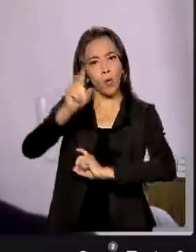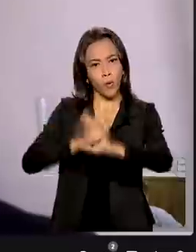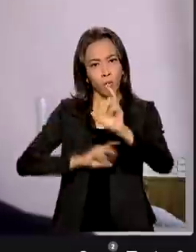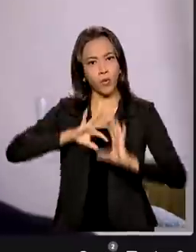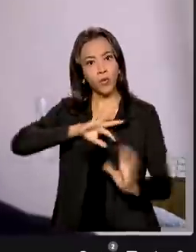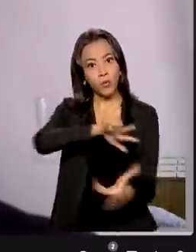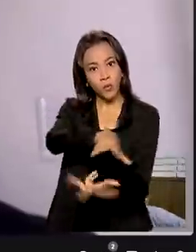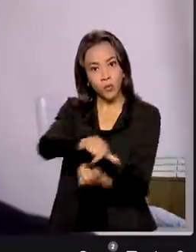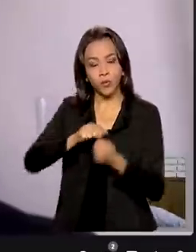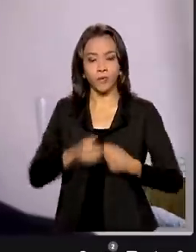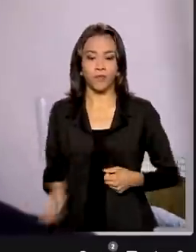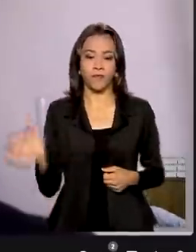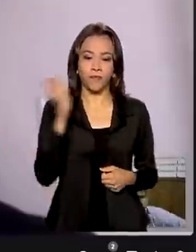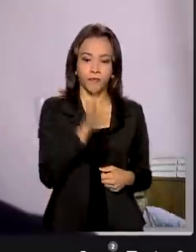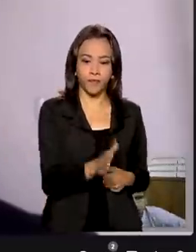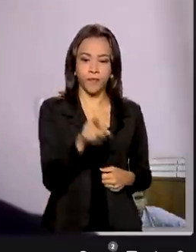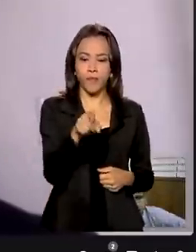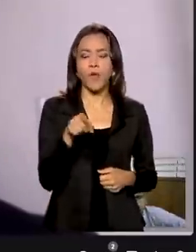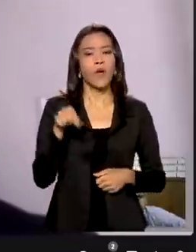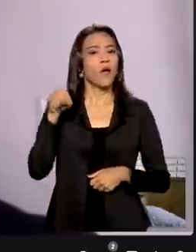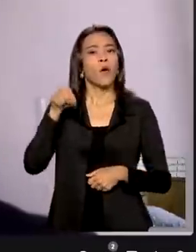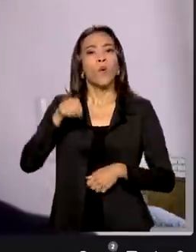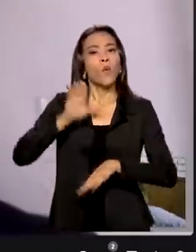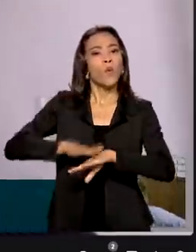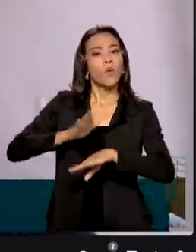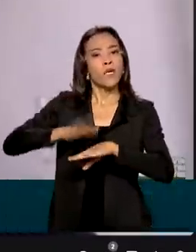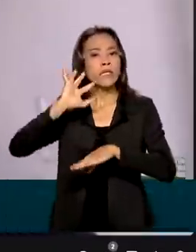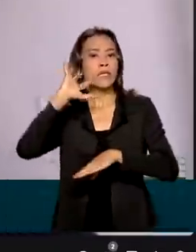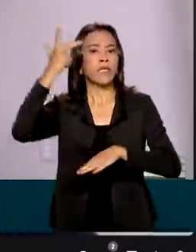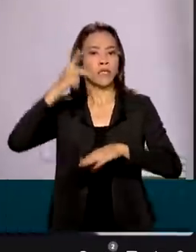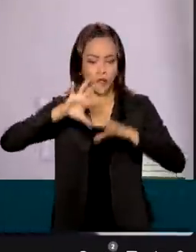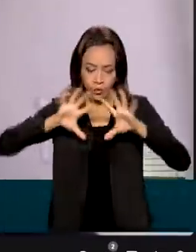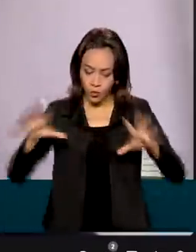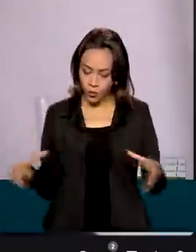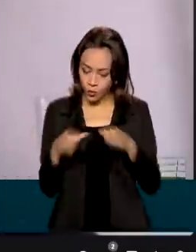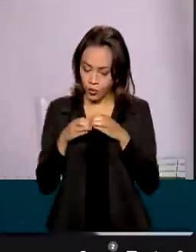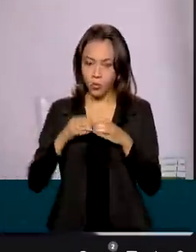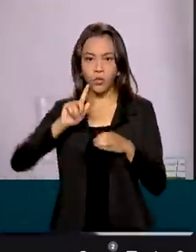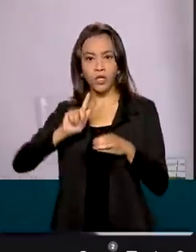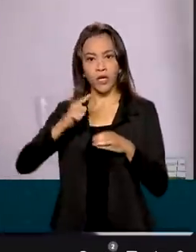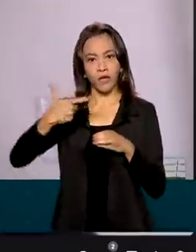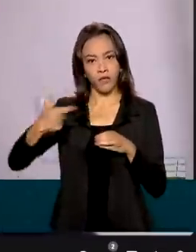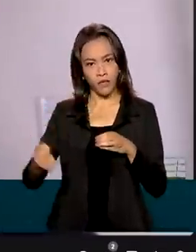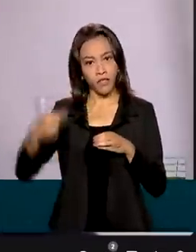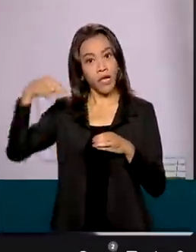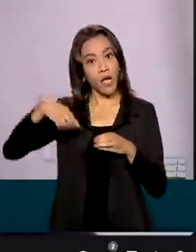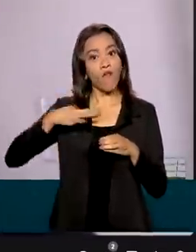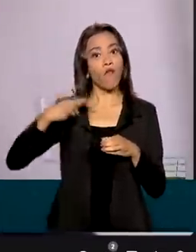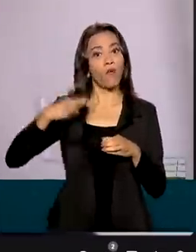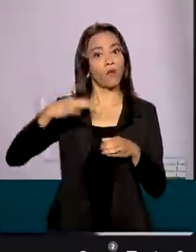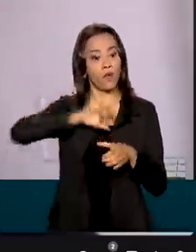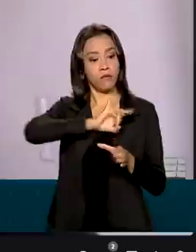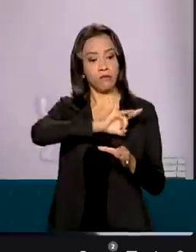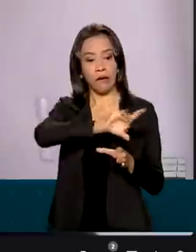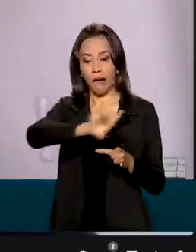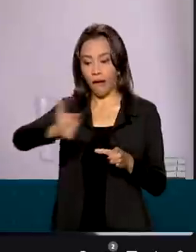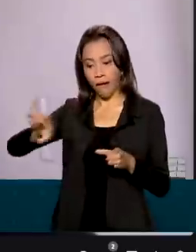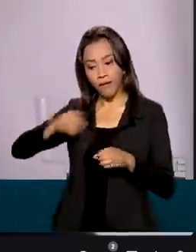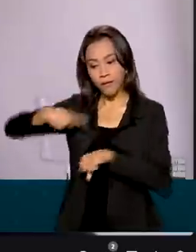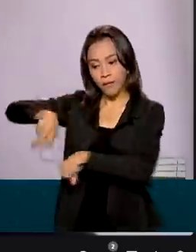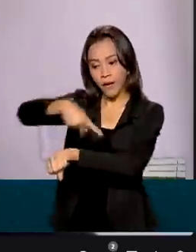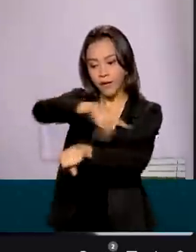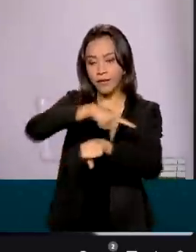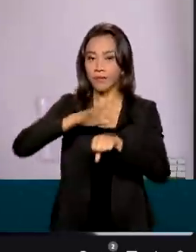mundo. A adesão ao que se decide no G20 é voluntária dos países. Mas